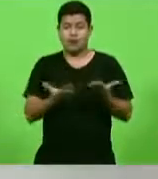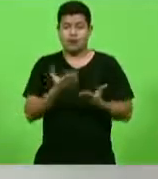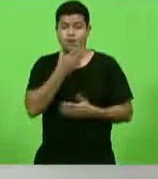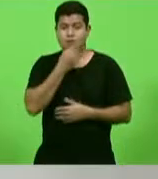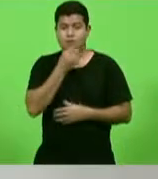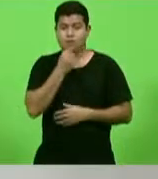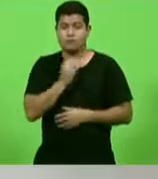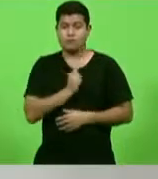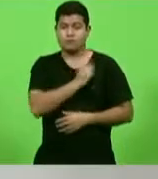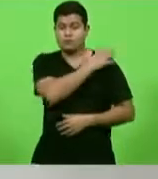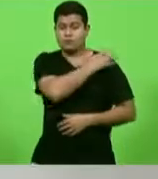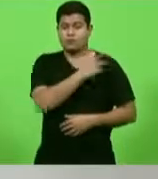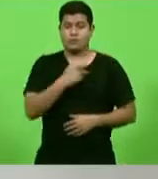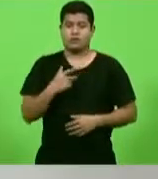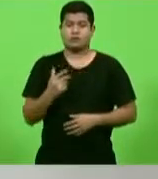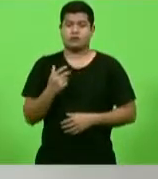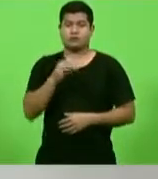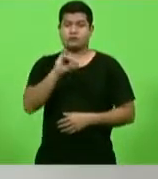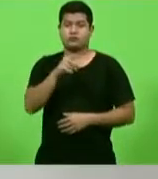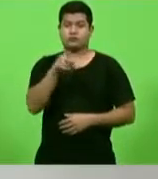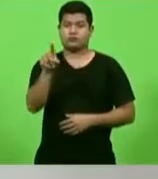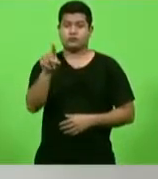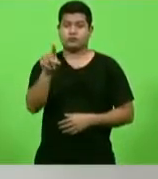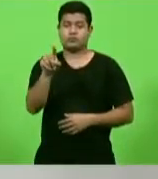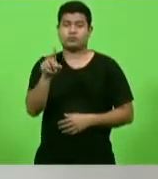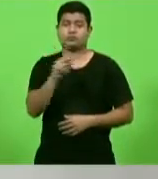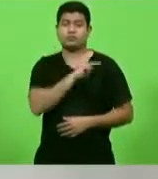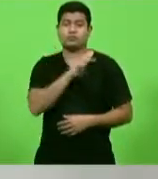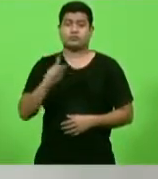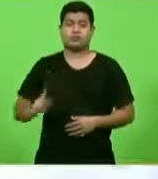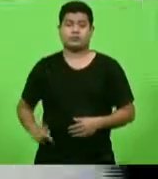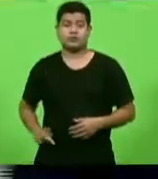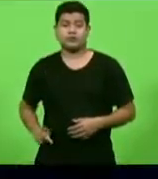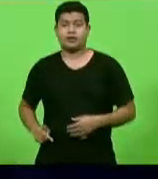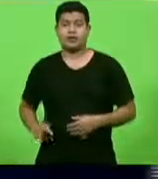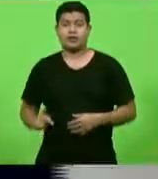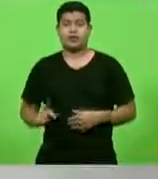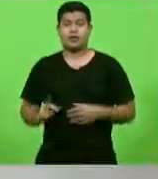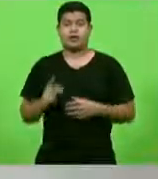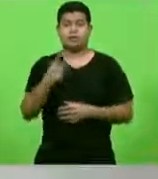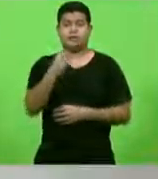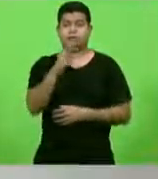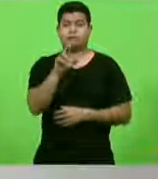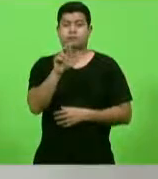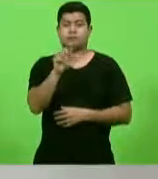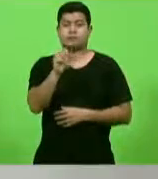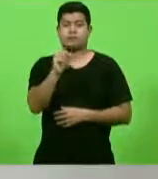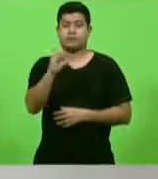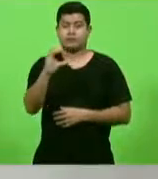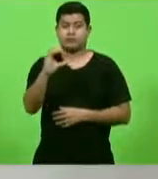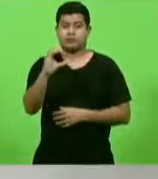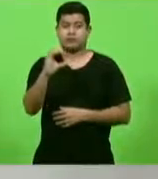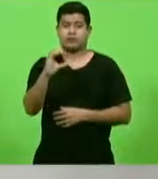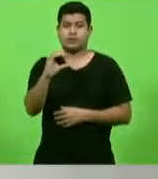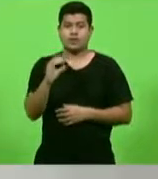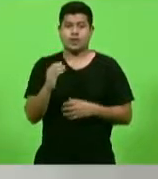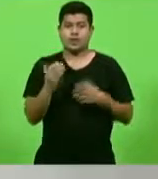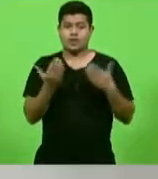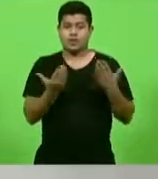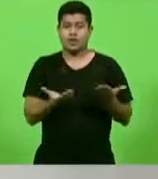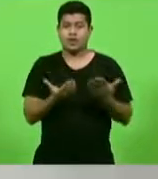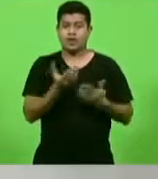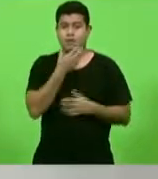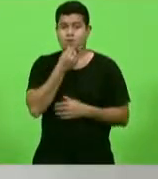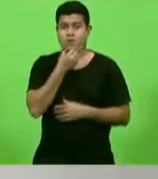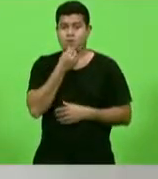João Carlos Pavins, presidente da Prasci, o senhor cabo